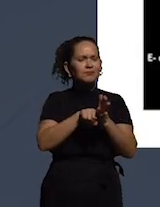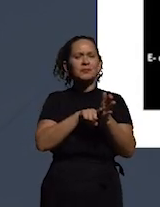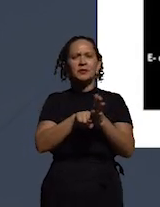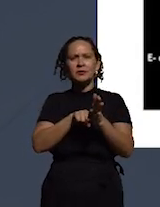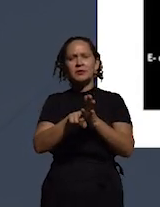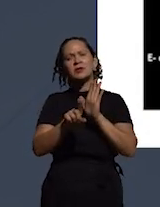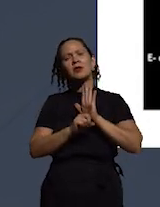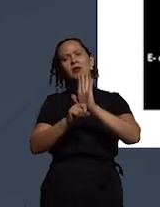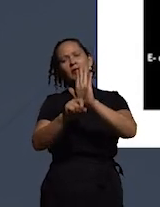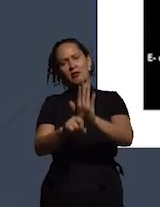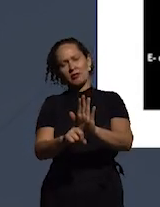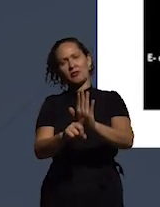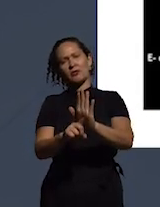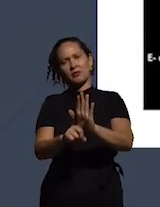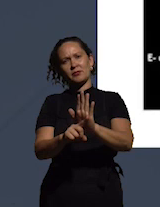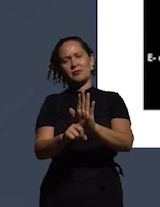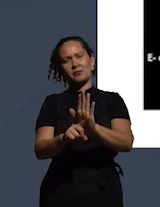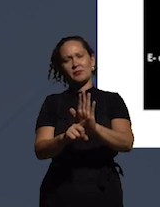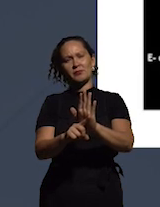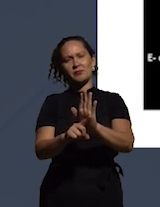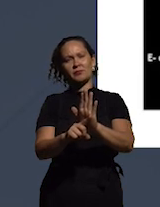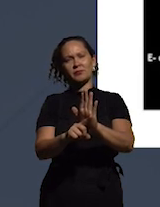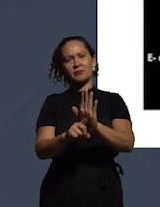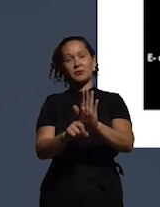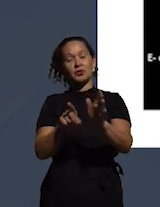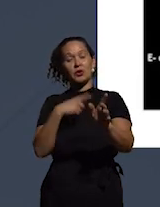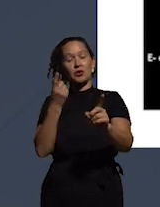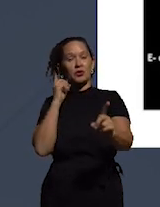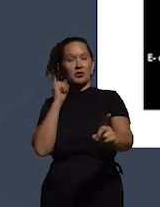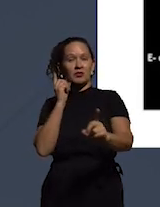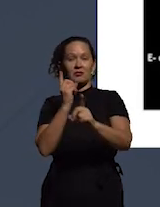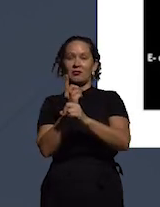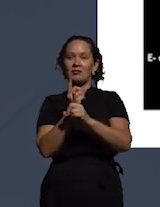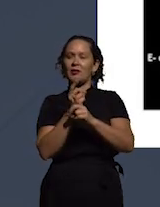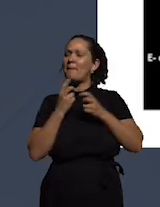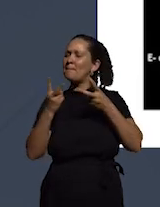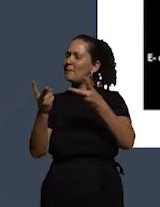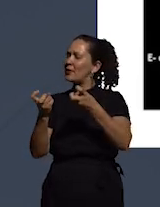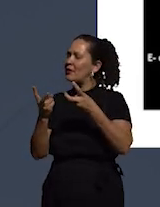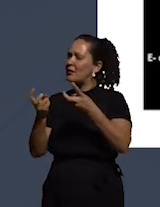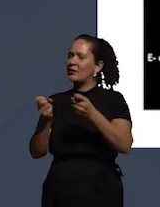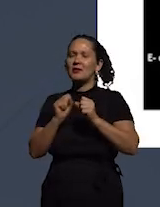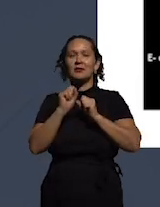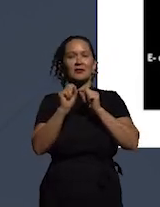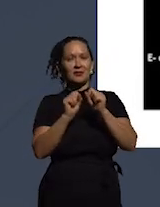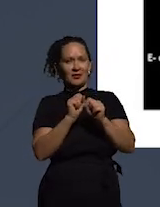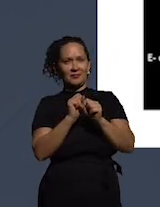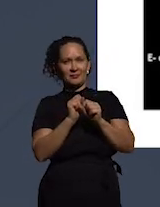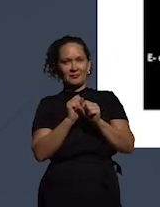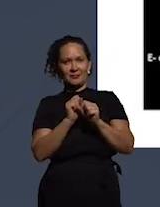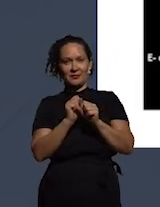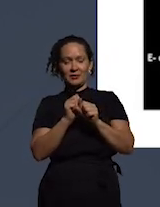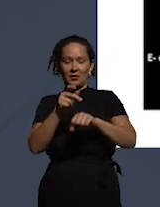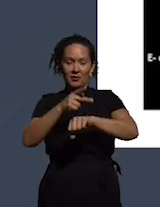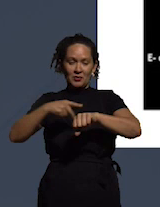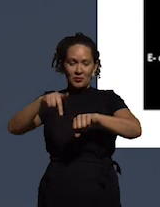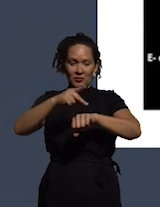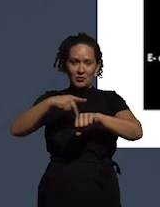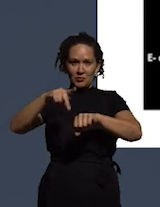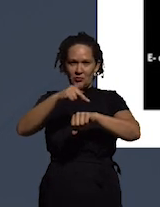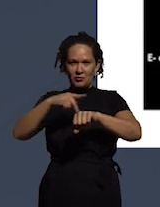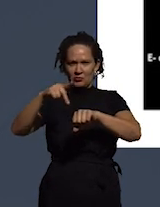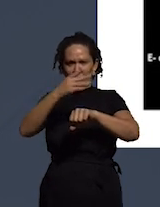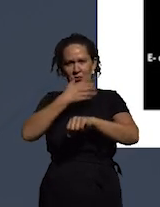nós descobrimos que entre os países mais promessores